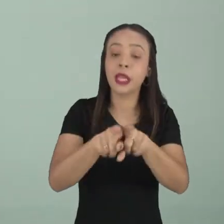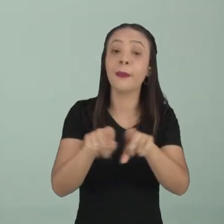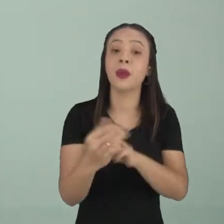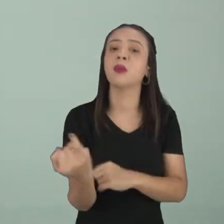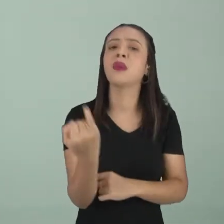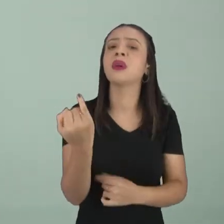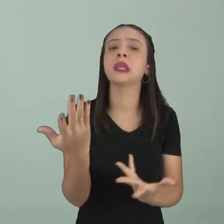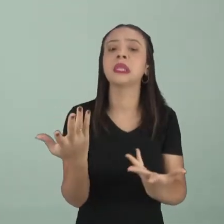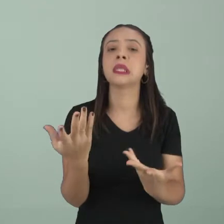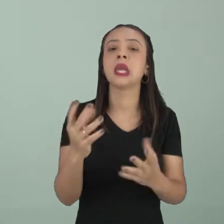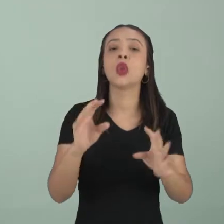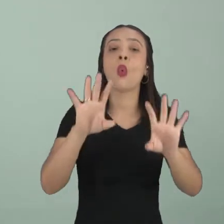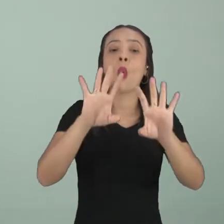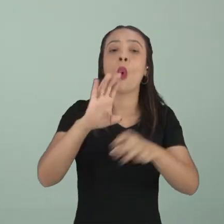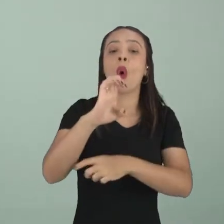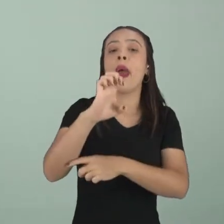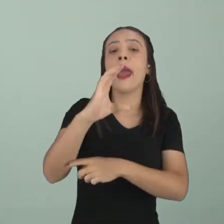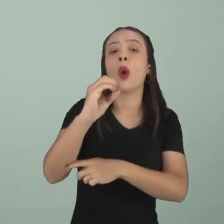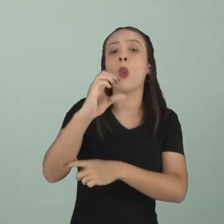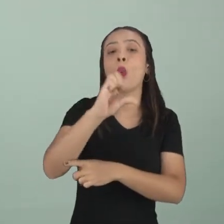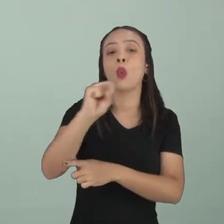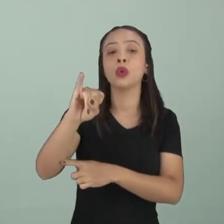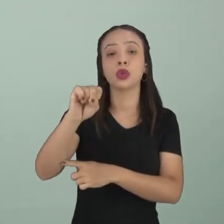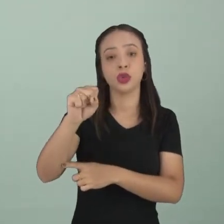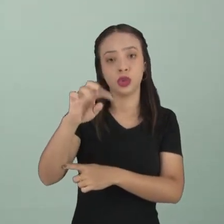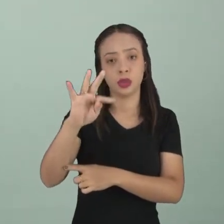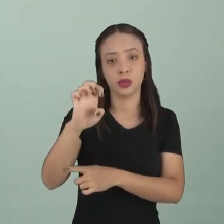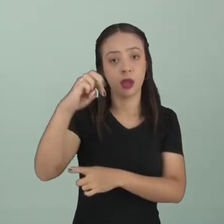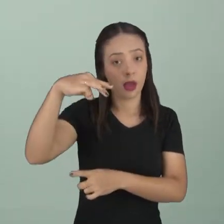importância dele no ecossistema. Uma aula bem tranquila.